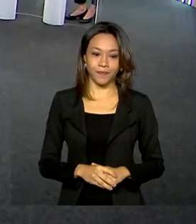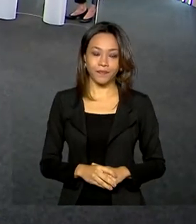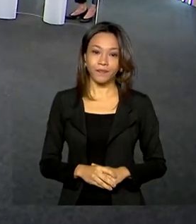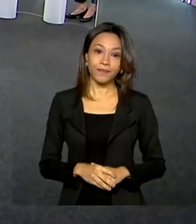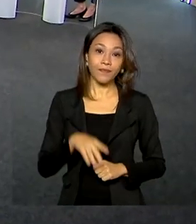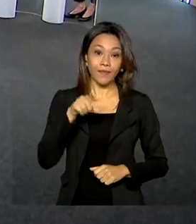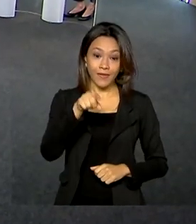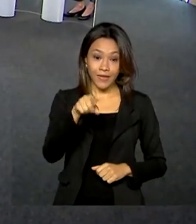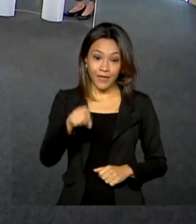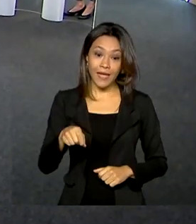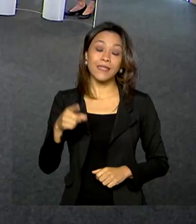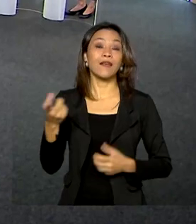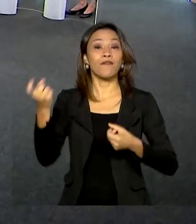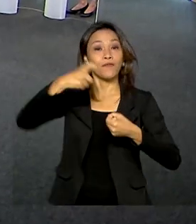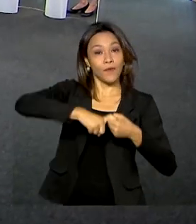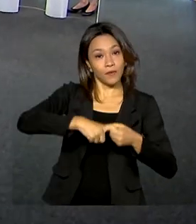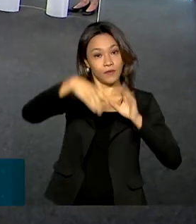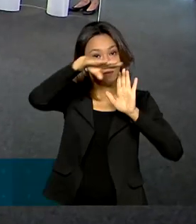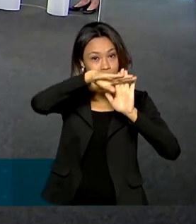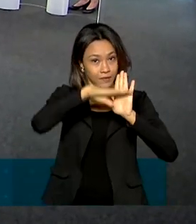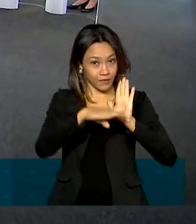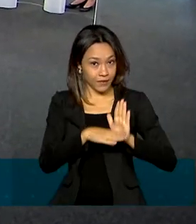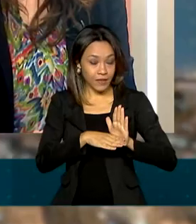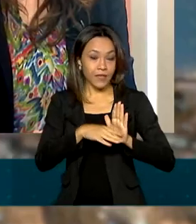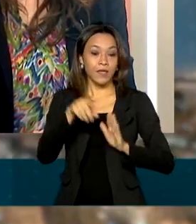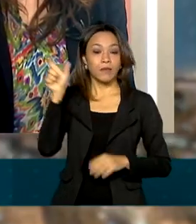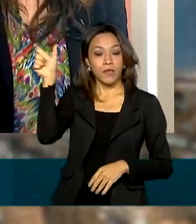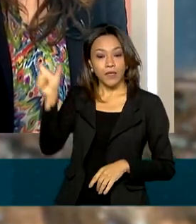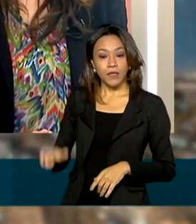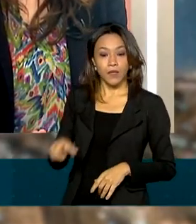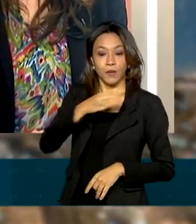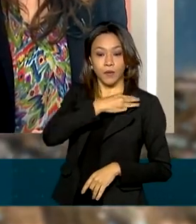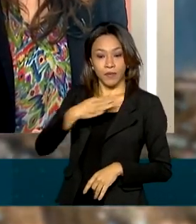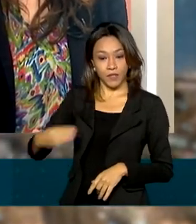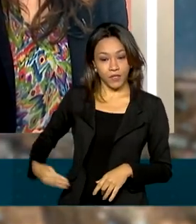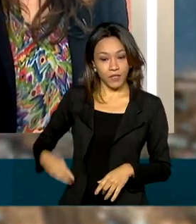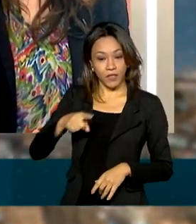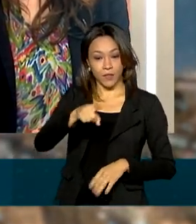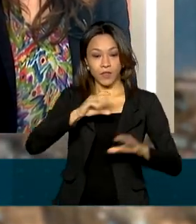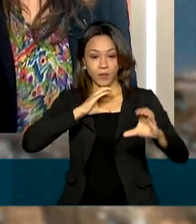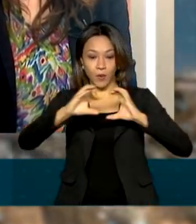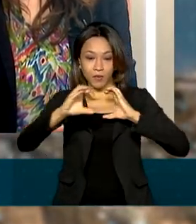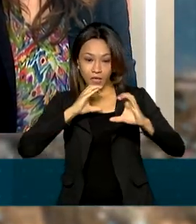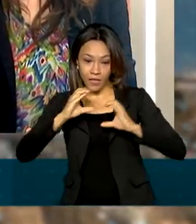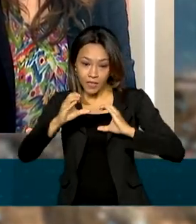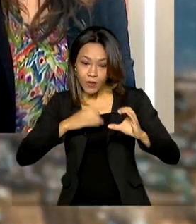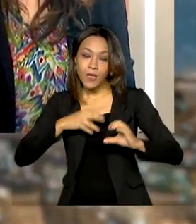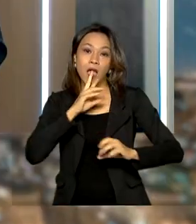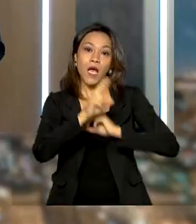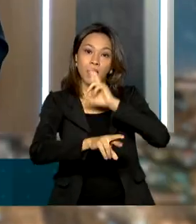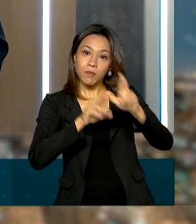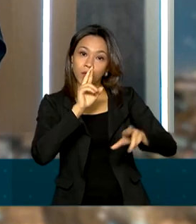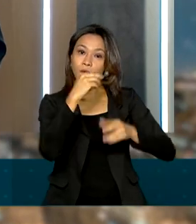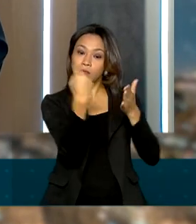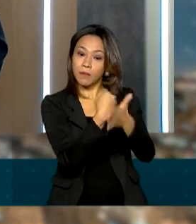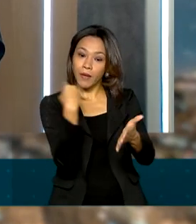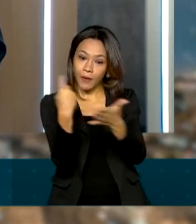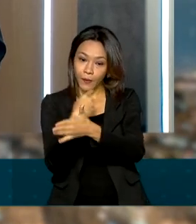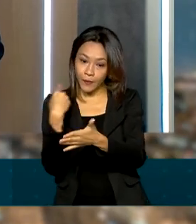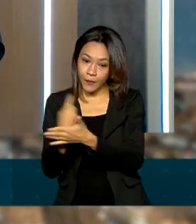Na reestreia do programa, o ministro das Comunicações respondeu às perguntas de jornalistas e da